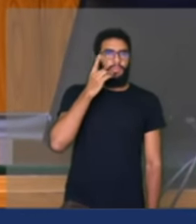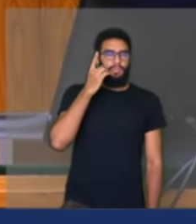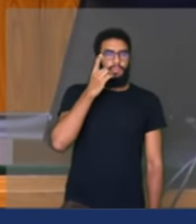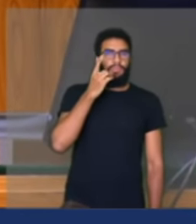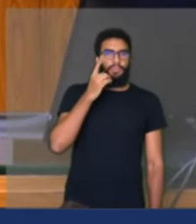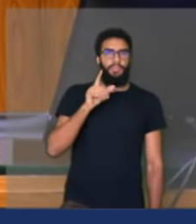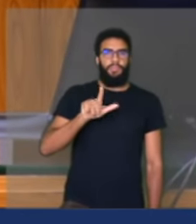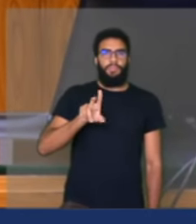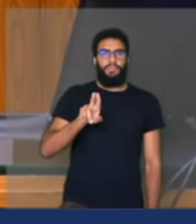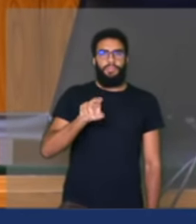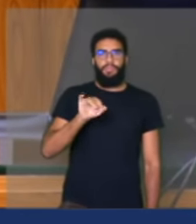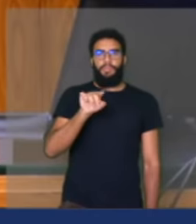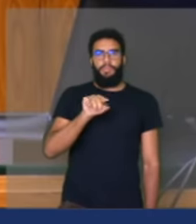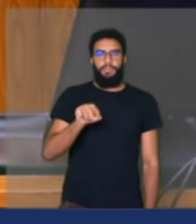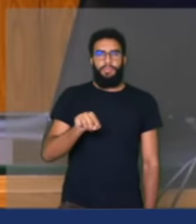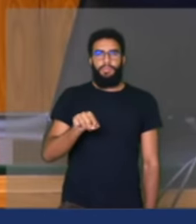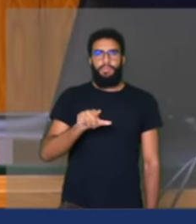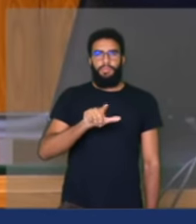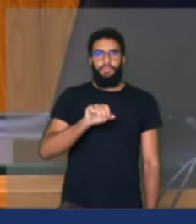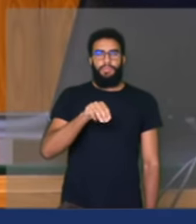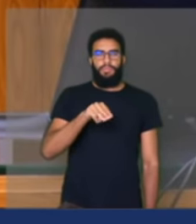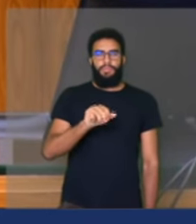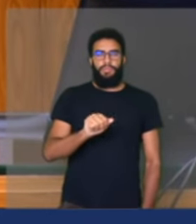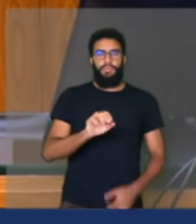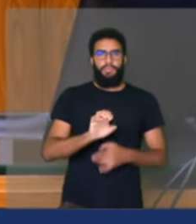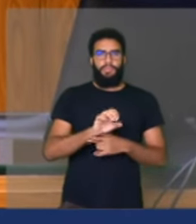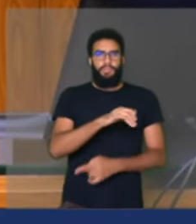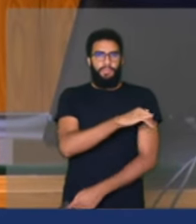Luiz Lima. Três minutos.